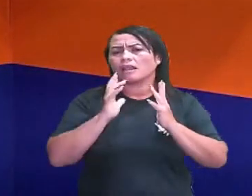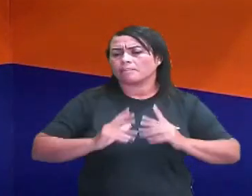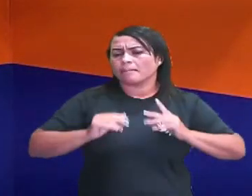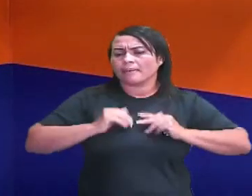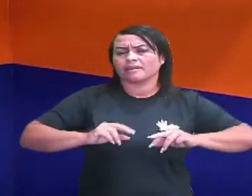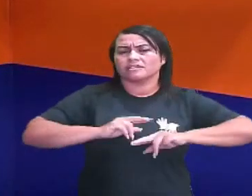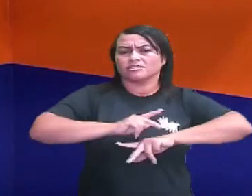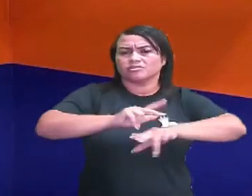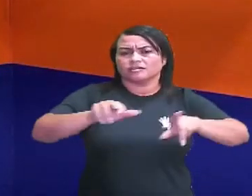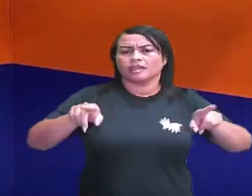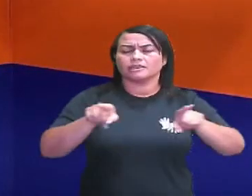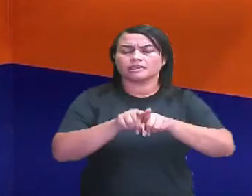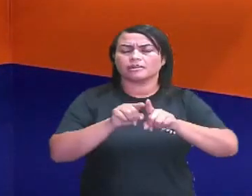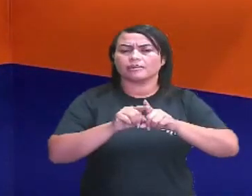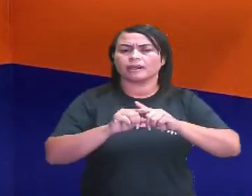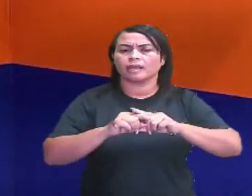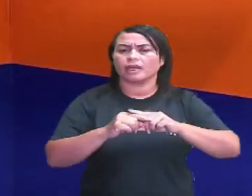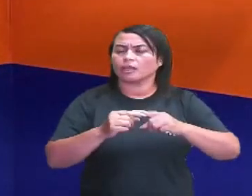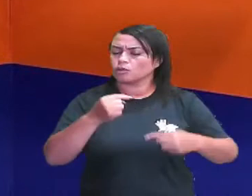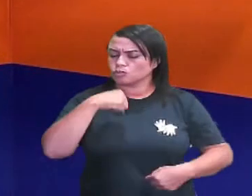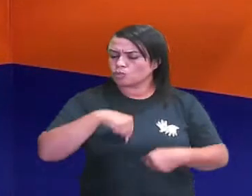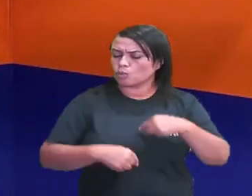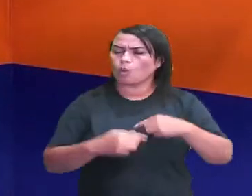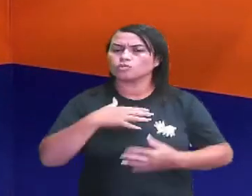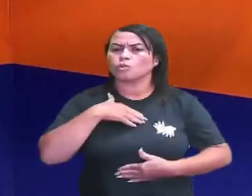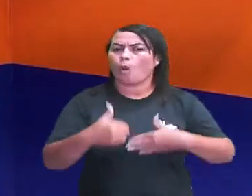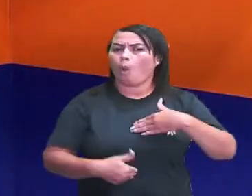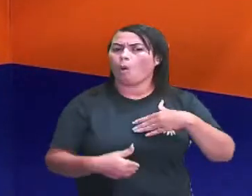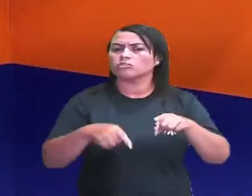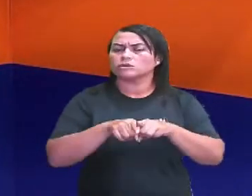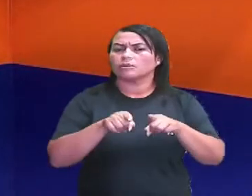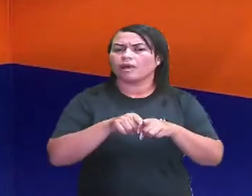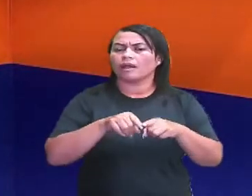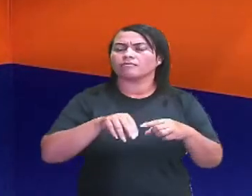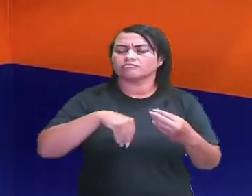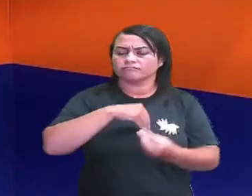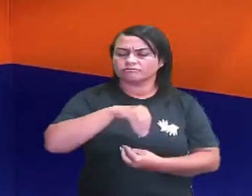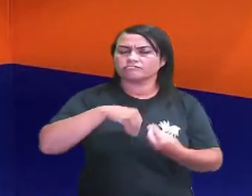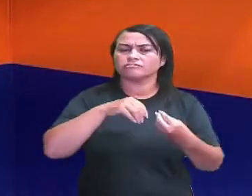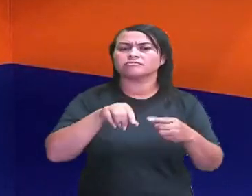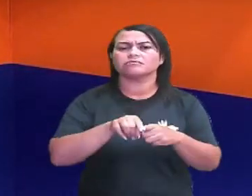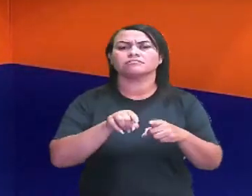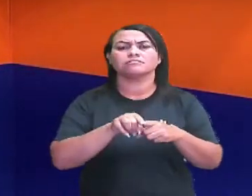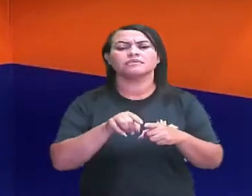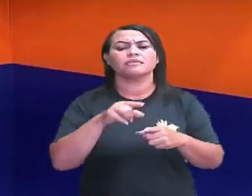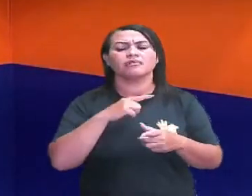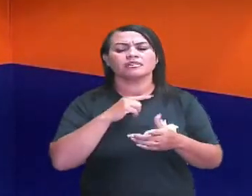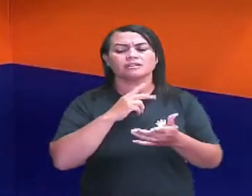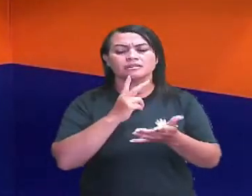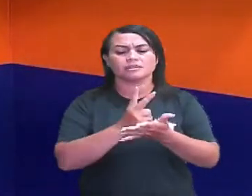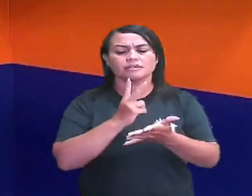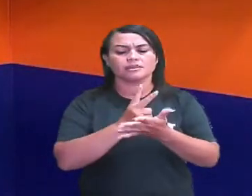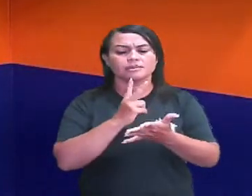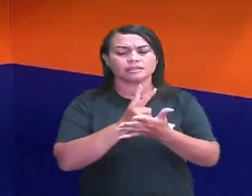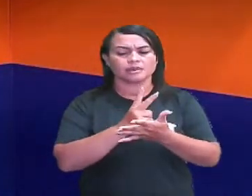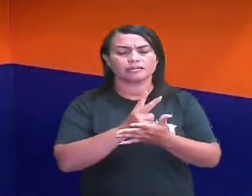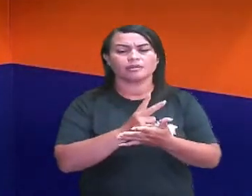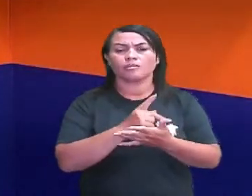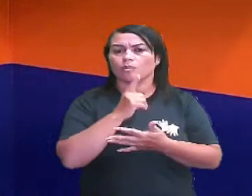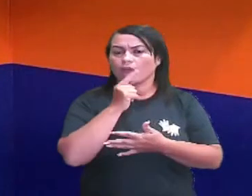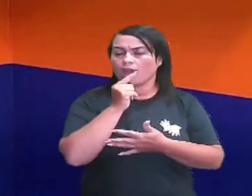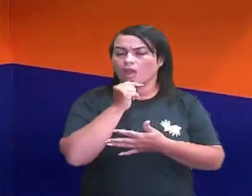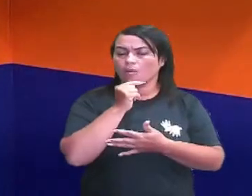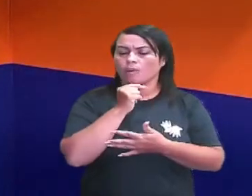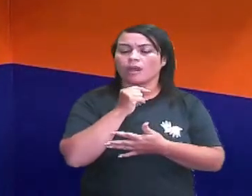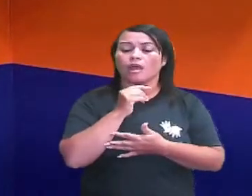Também para o nosso organismo, porque ela se mistura com diversas substâncias. Então, essa substância polar sempre vai se misturar com a água. Já as